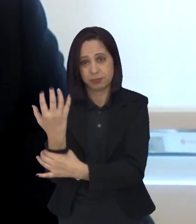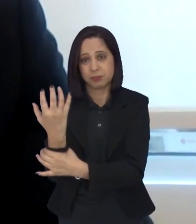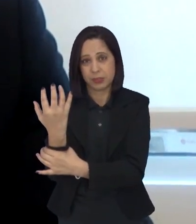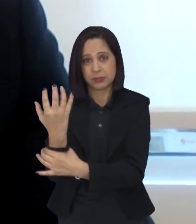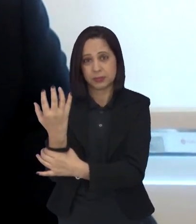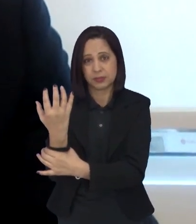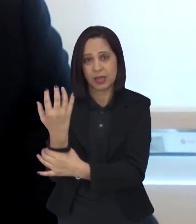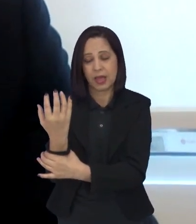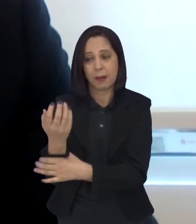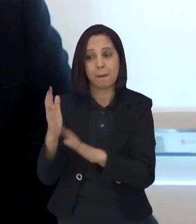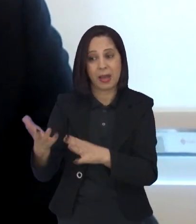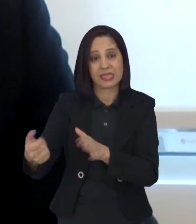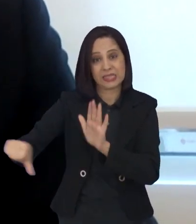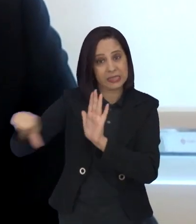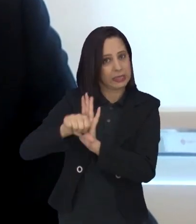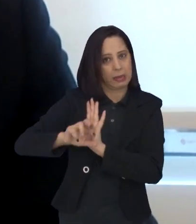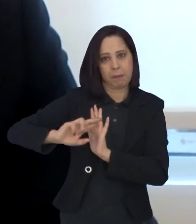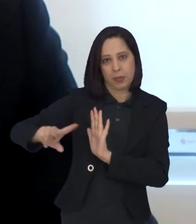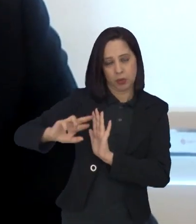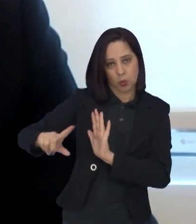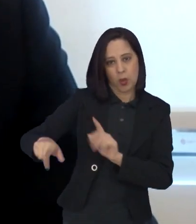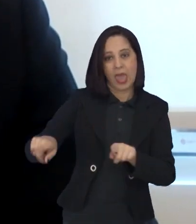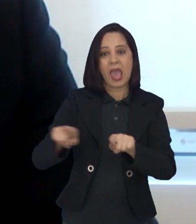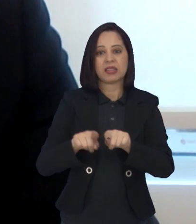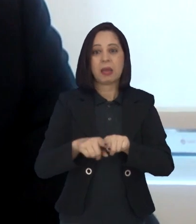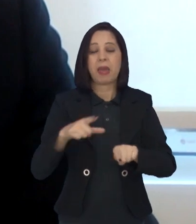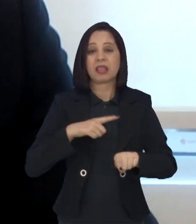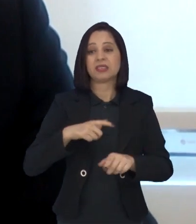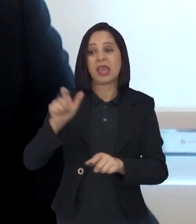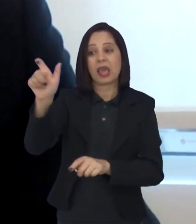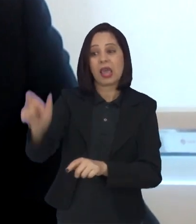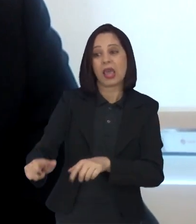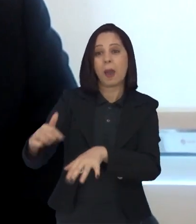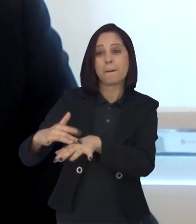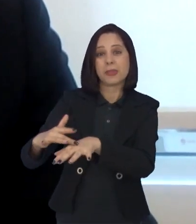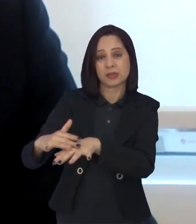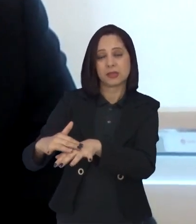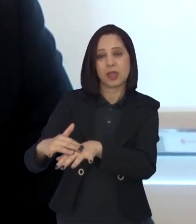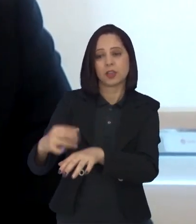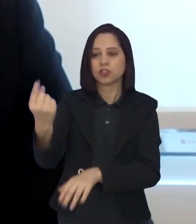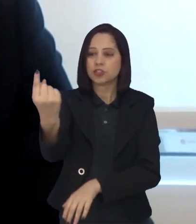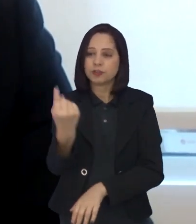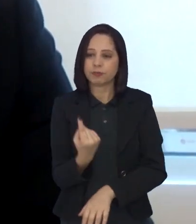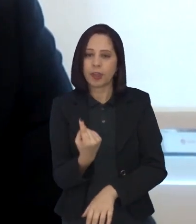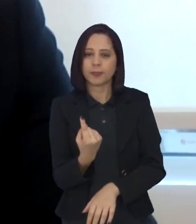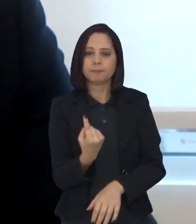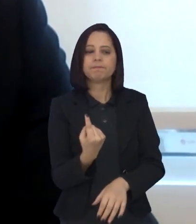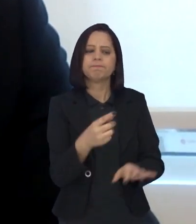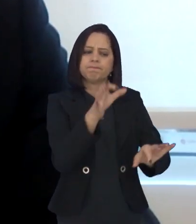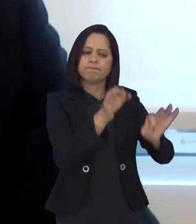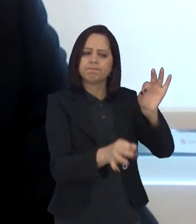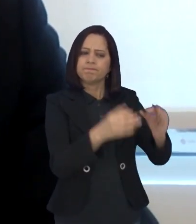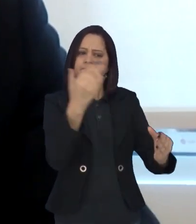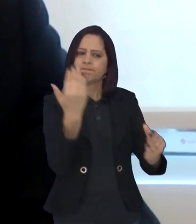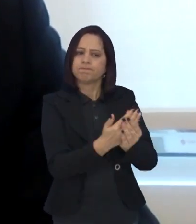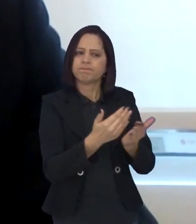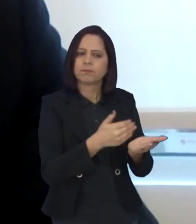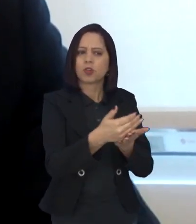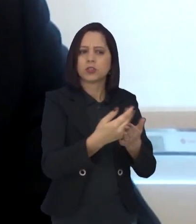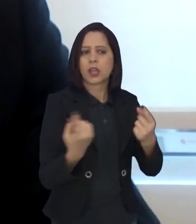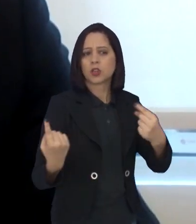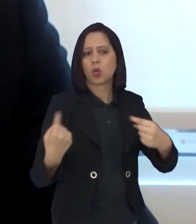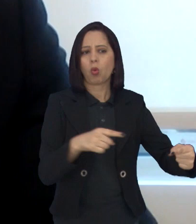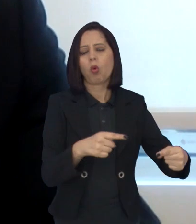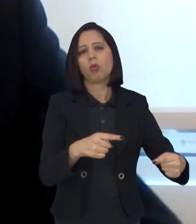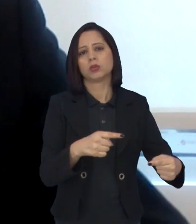fornecimento de medicamento à base de cannabis contra o Estado ou o município e também